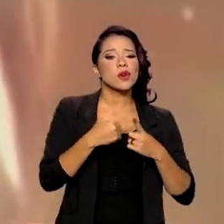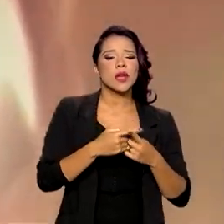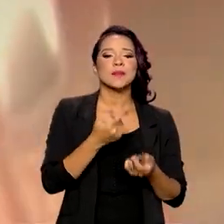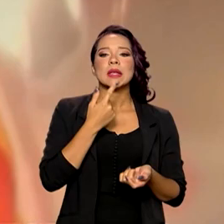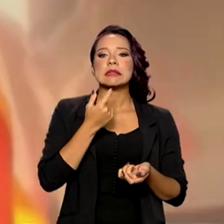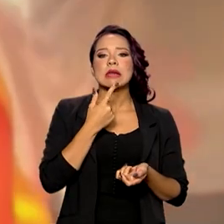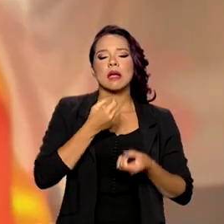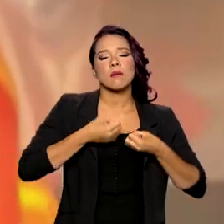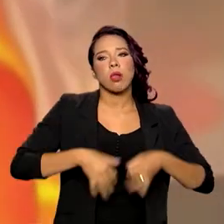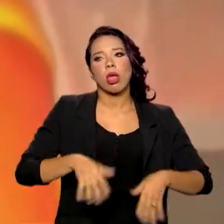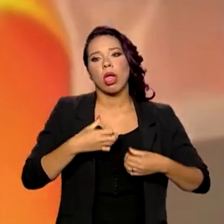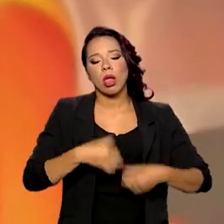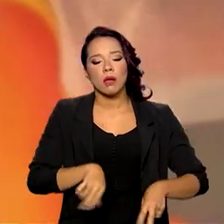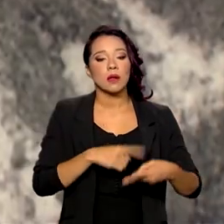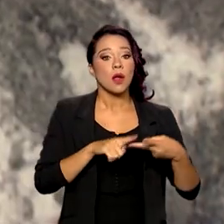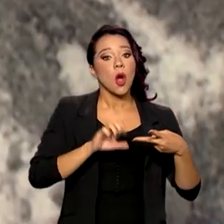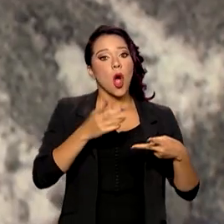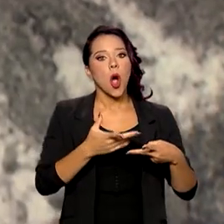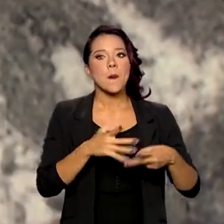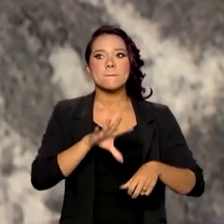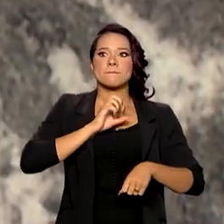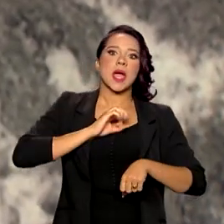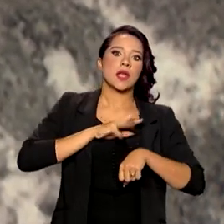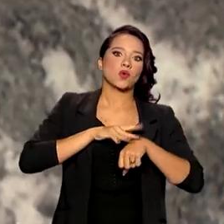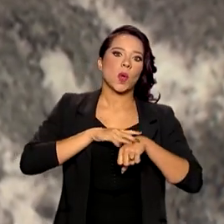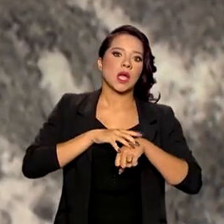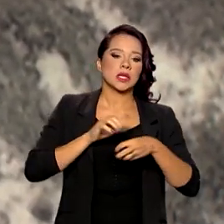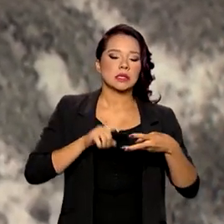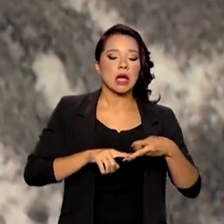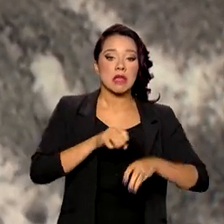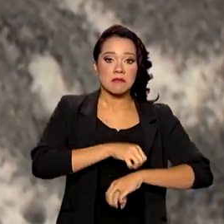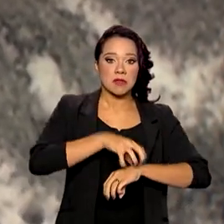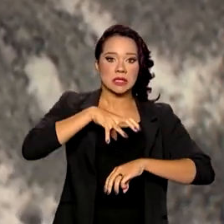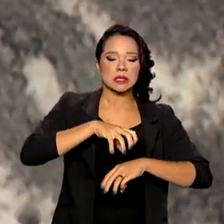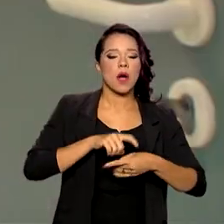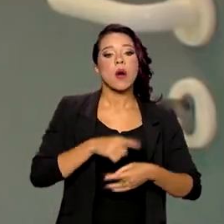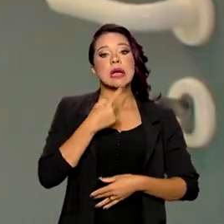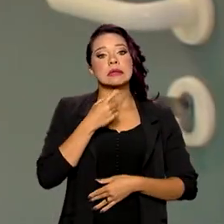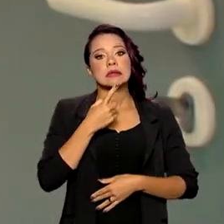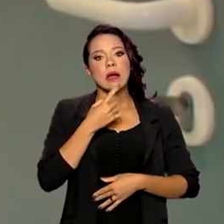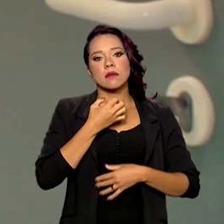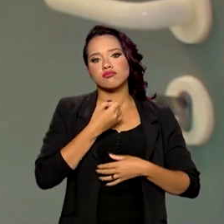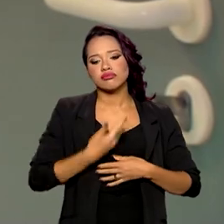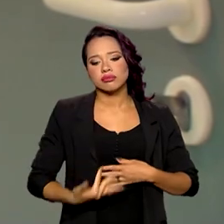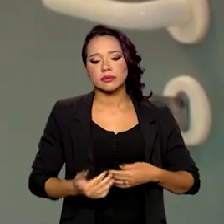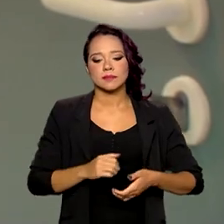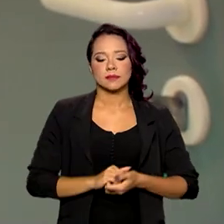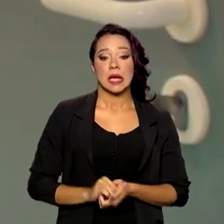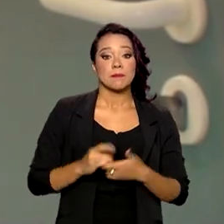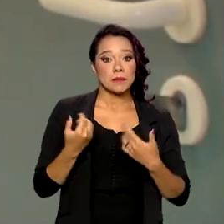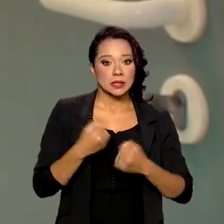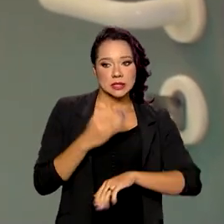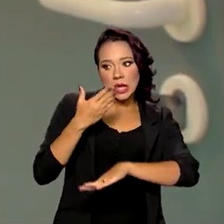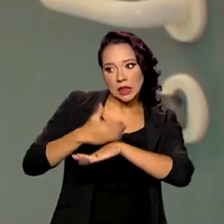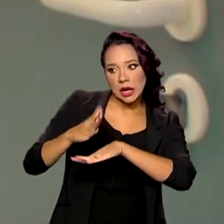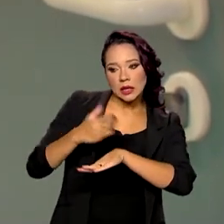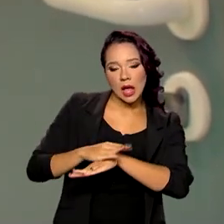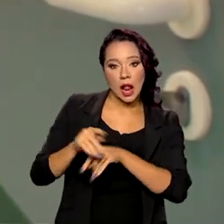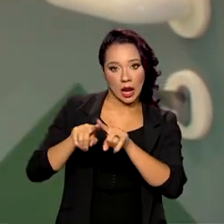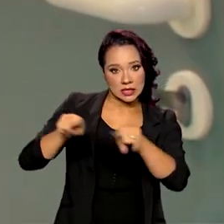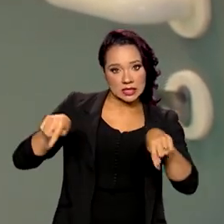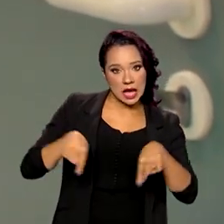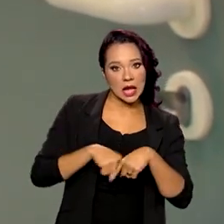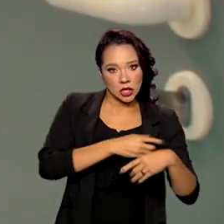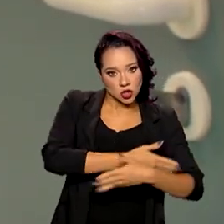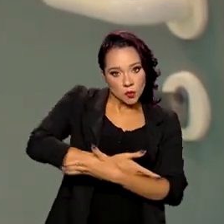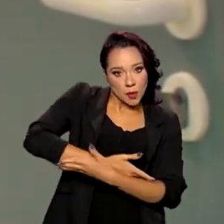sangramento, infecção, hemorragia, e nós precisamos capacitar as nossas maternidades para ter